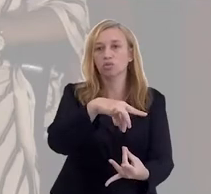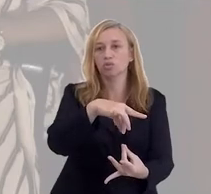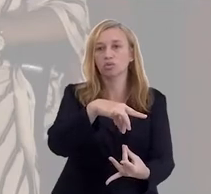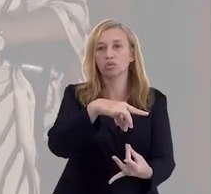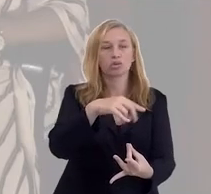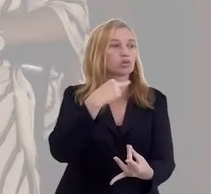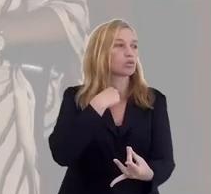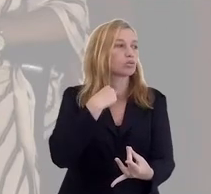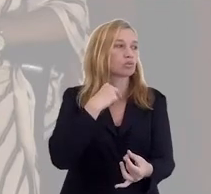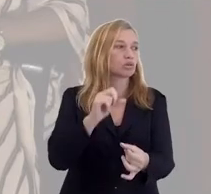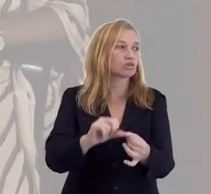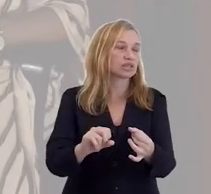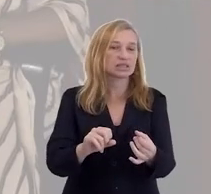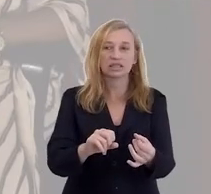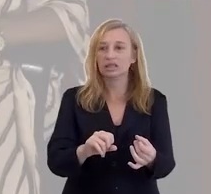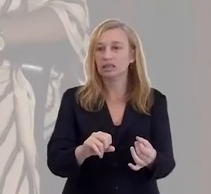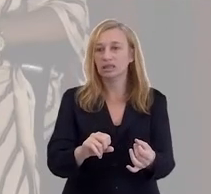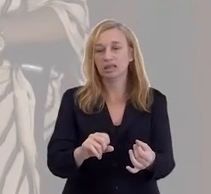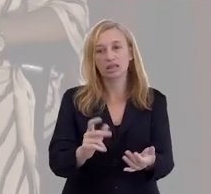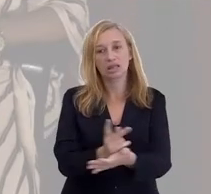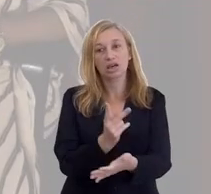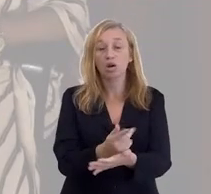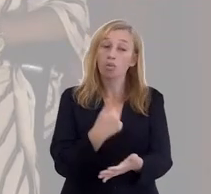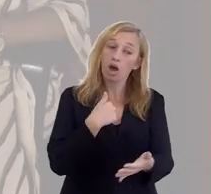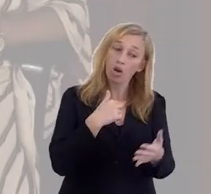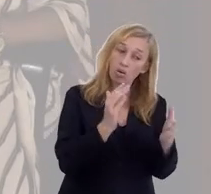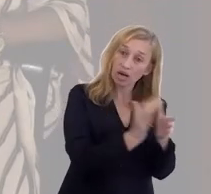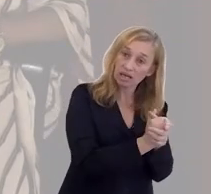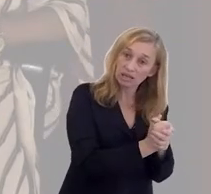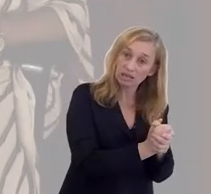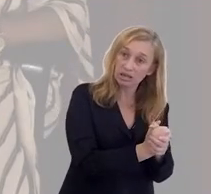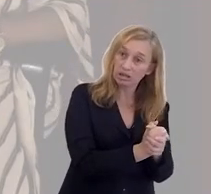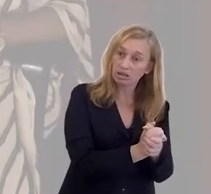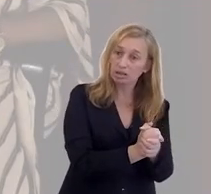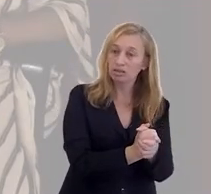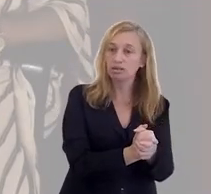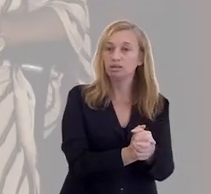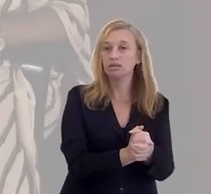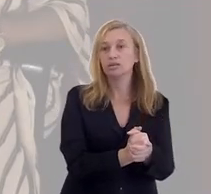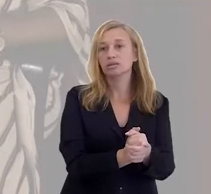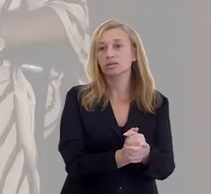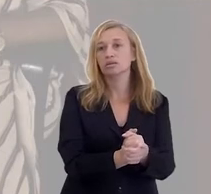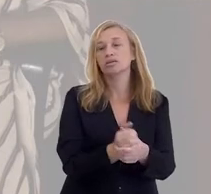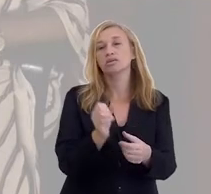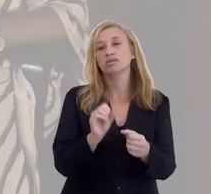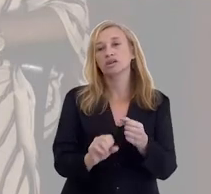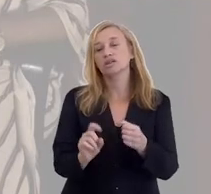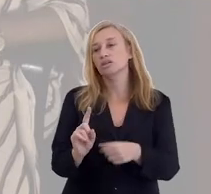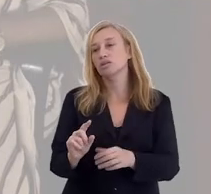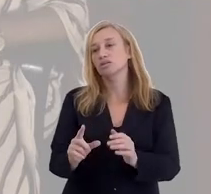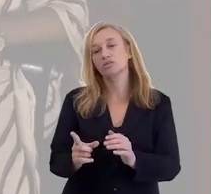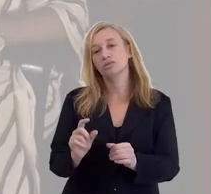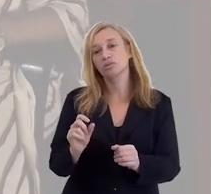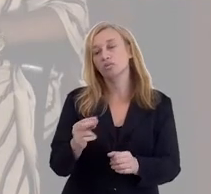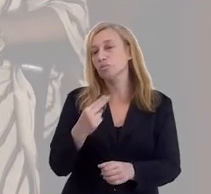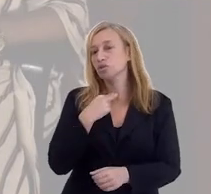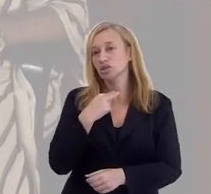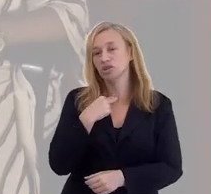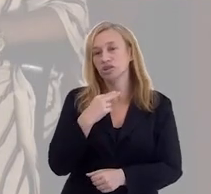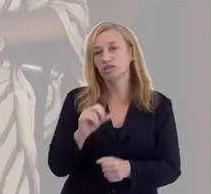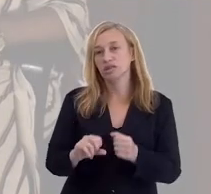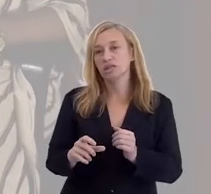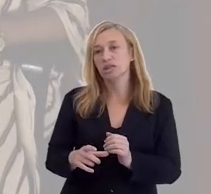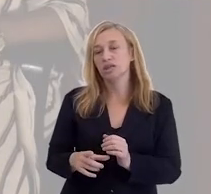corpo e eu não posso fazer isso no corpo físico, porque eu sou casado, que eu tenho, eu vou fazer o que eu não podia fazer,